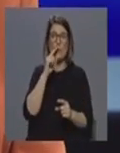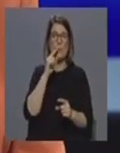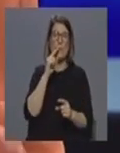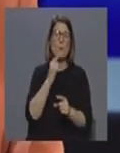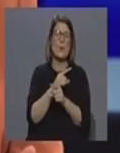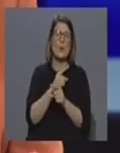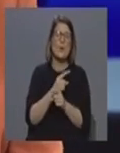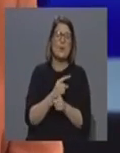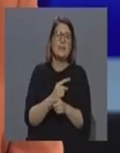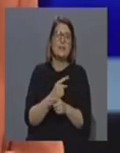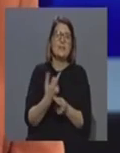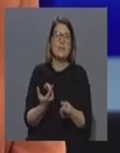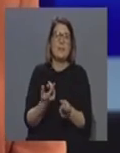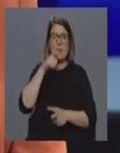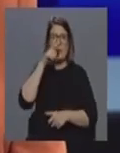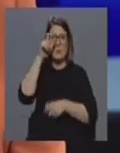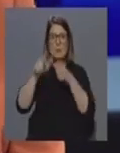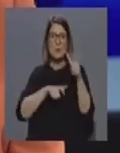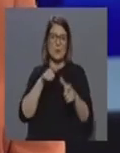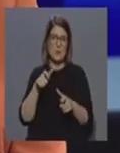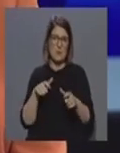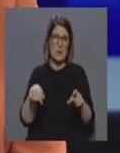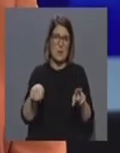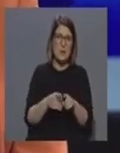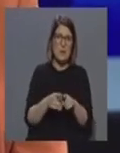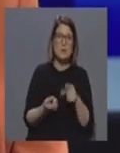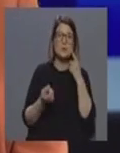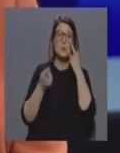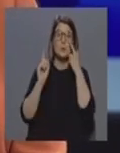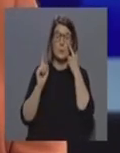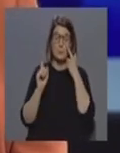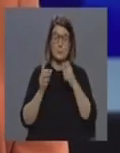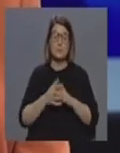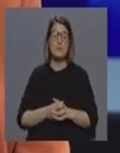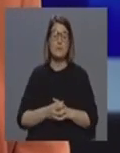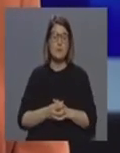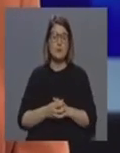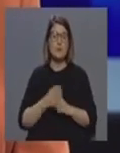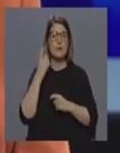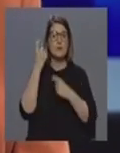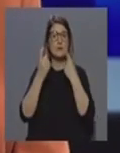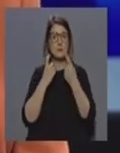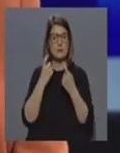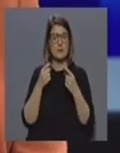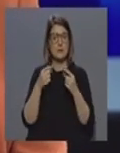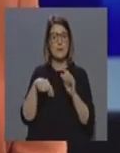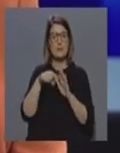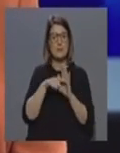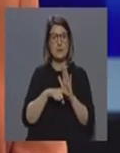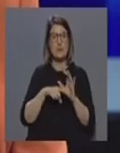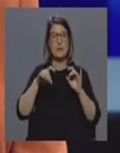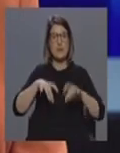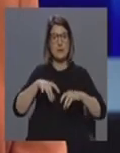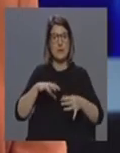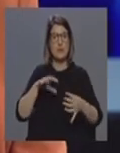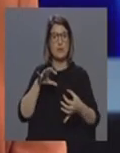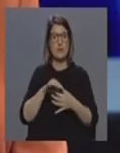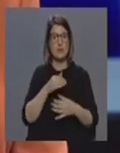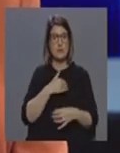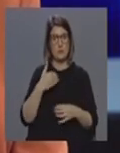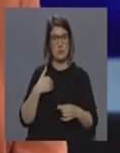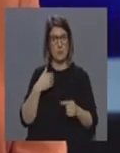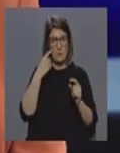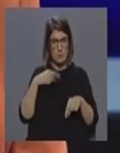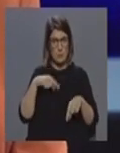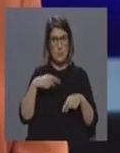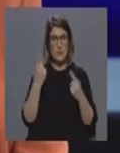vai lá a evidência para a população. E há também aqui que pesar isso. Sá que pesar também, para além das medidas de prevenção de saúde pública, também o alarme que